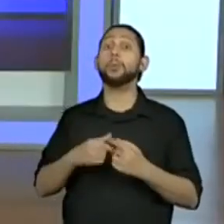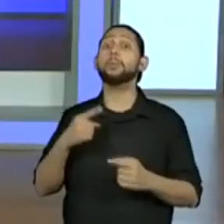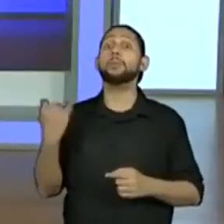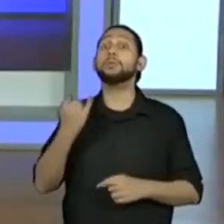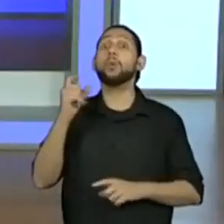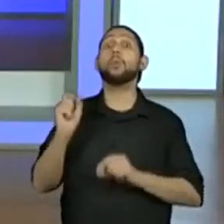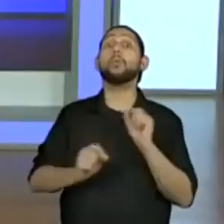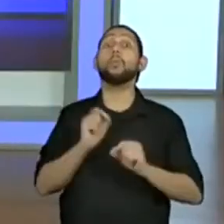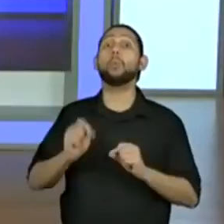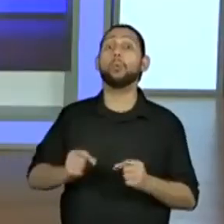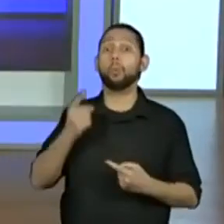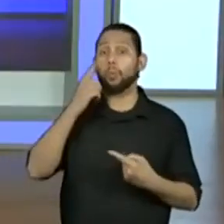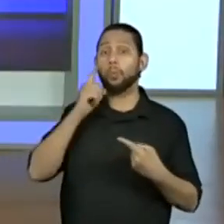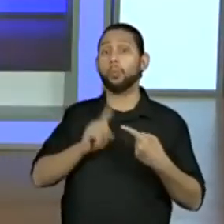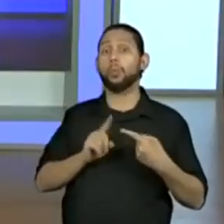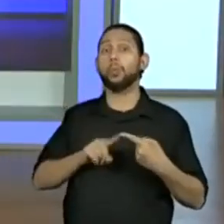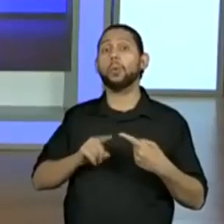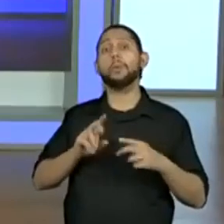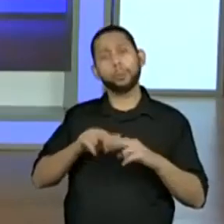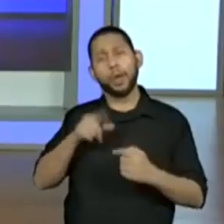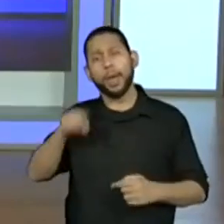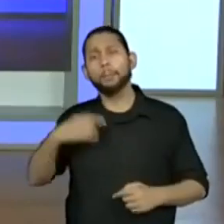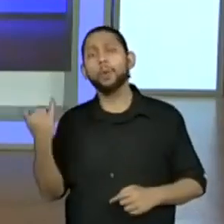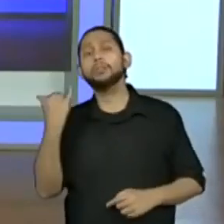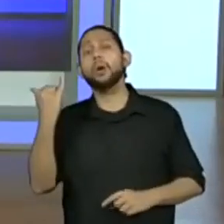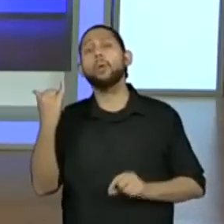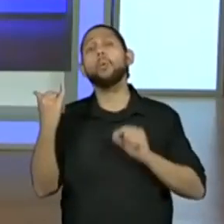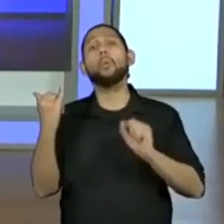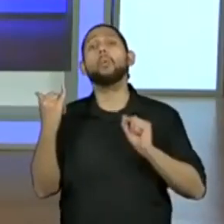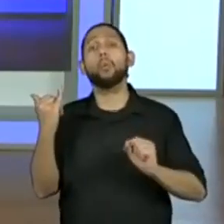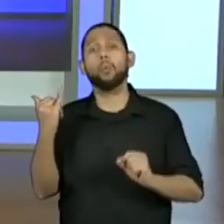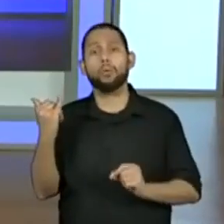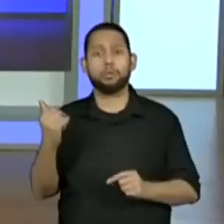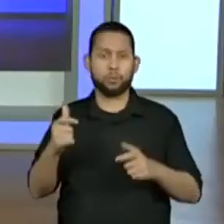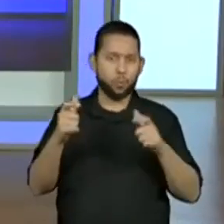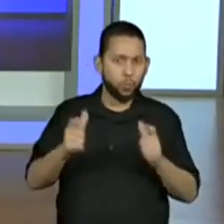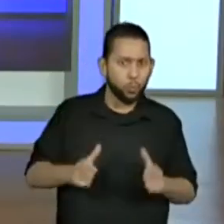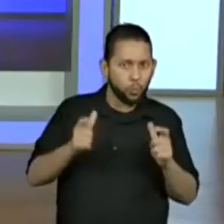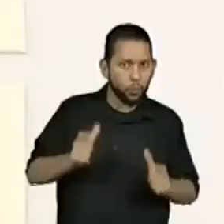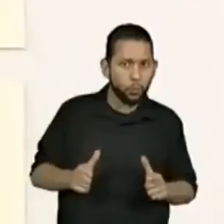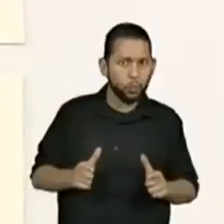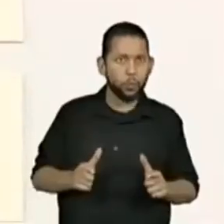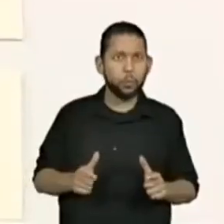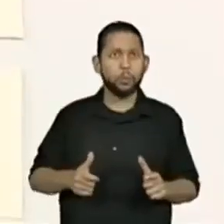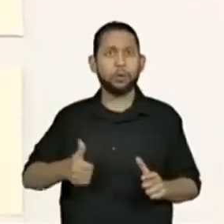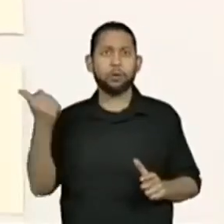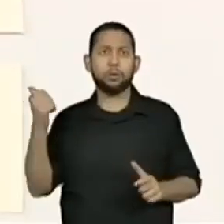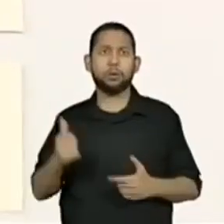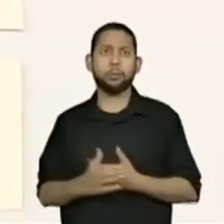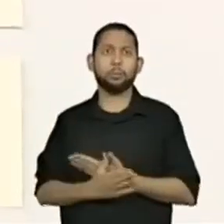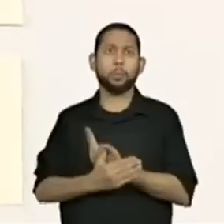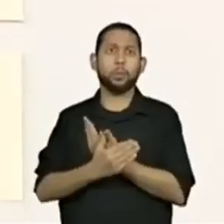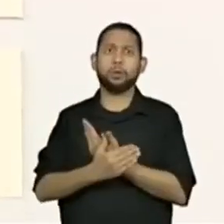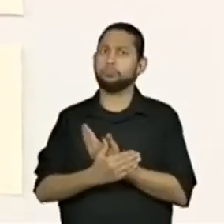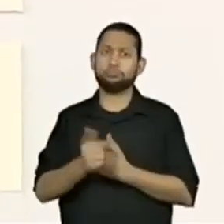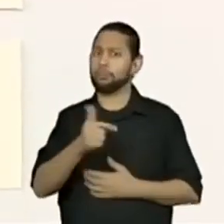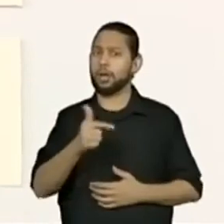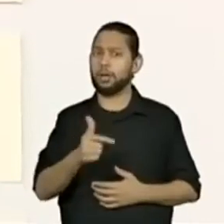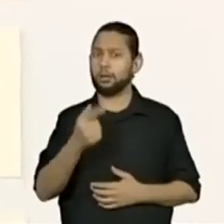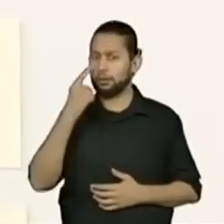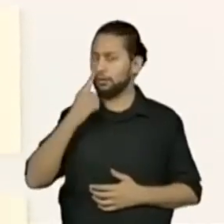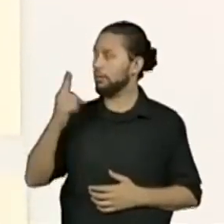as quem, pessoal? será que está falando de um lugar? Será que é as borboletas? Aqui no banco de palavras não tem as